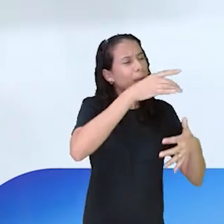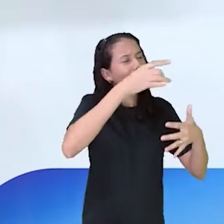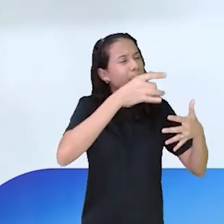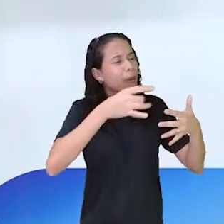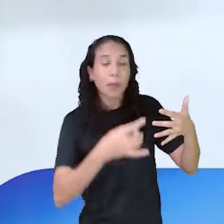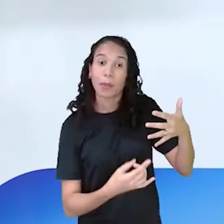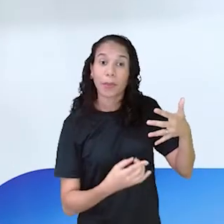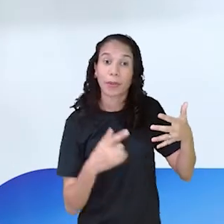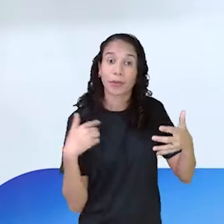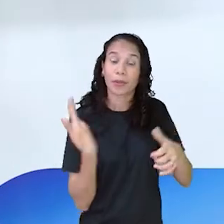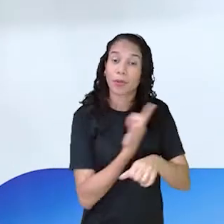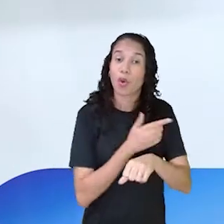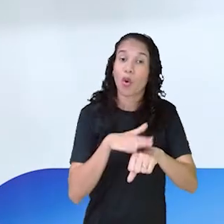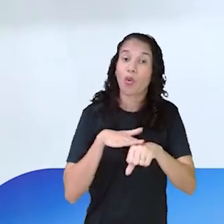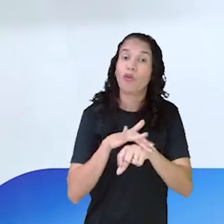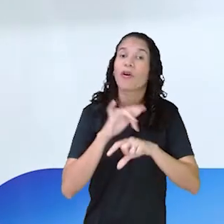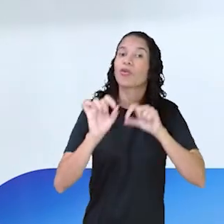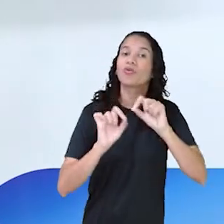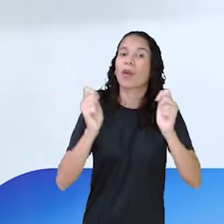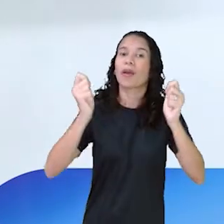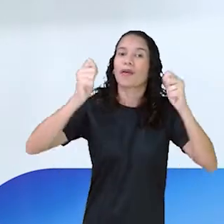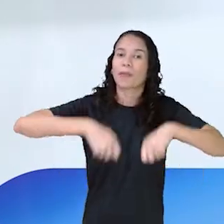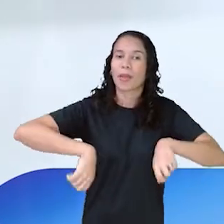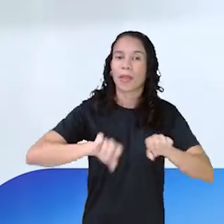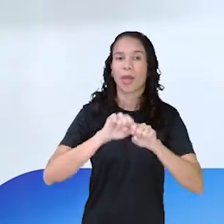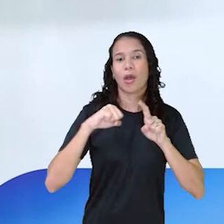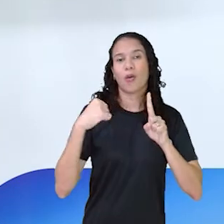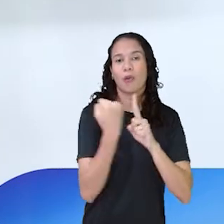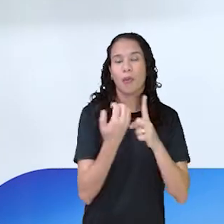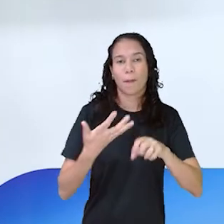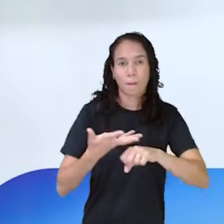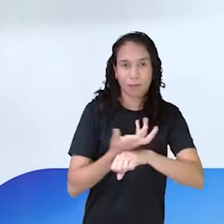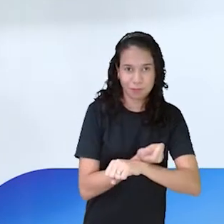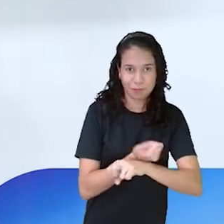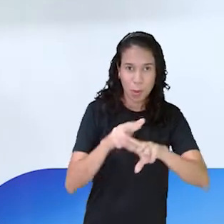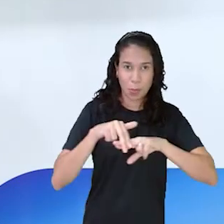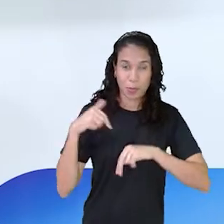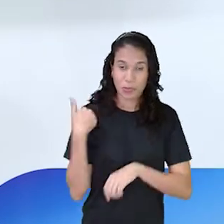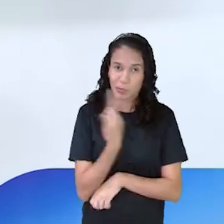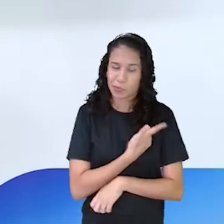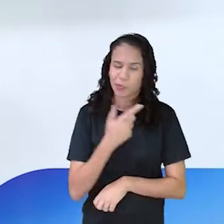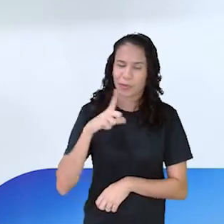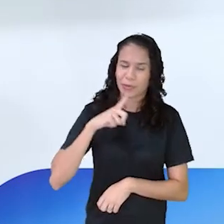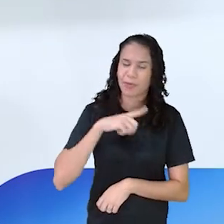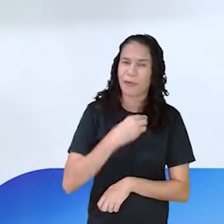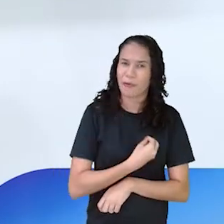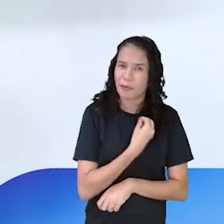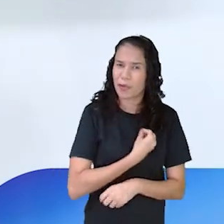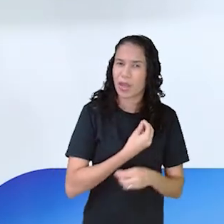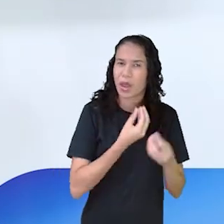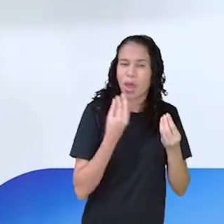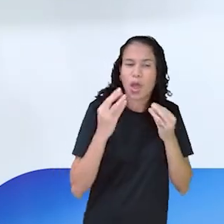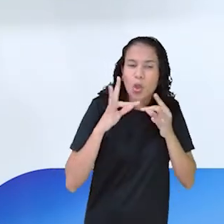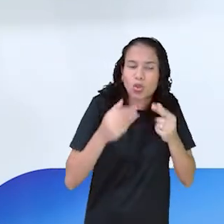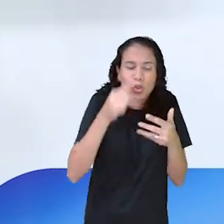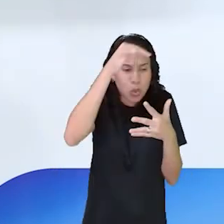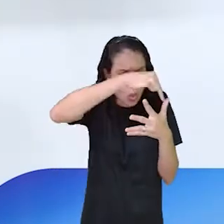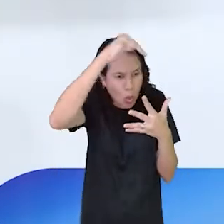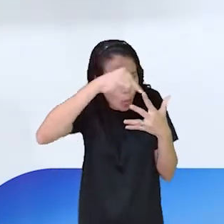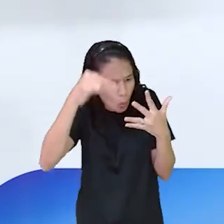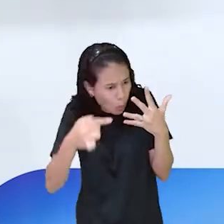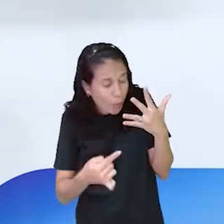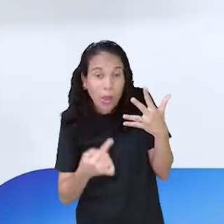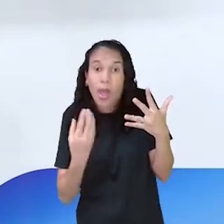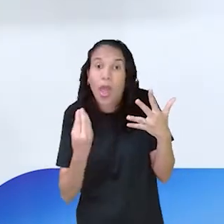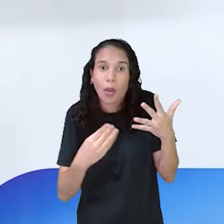nessa nossa conversa sobre quais são as competências socioemocionais. Então, se a gente pega todas essas competências, a gente já tem